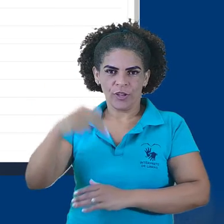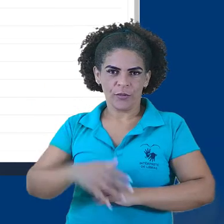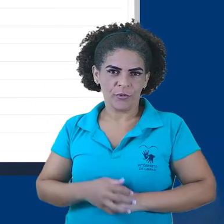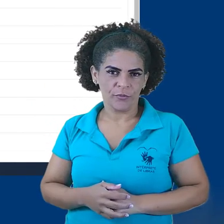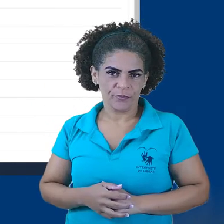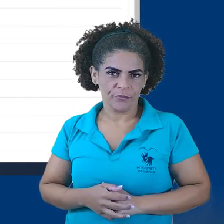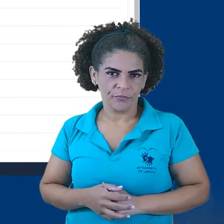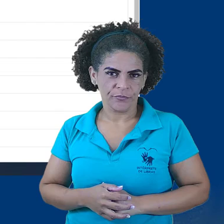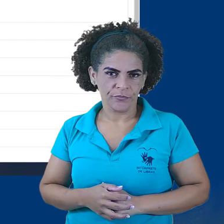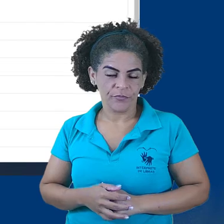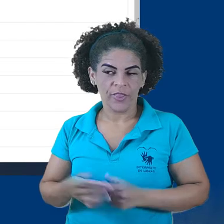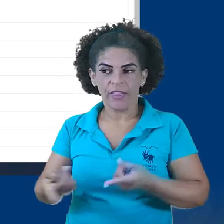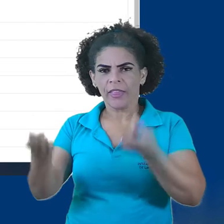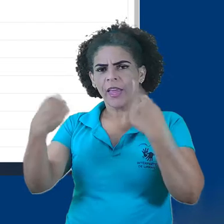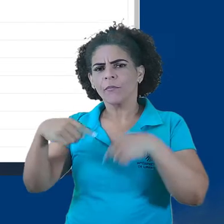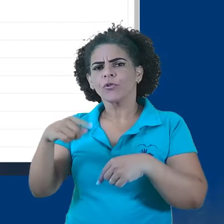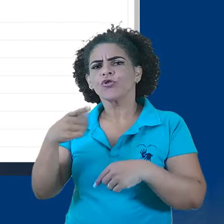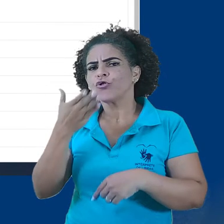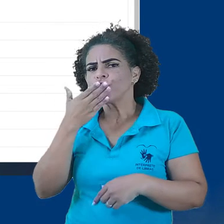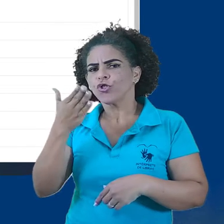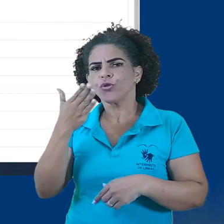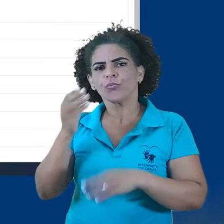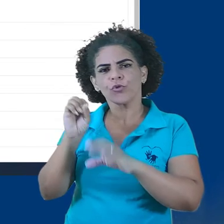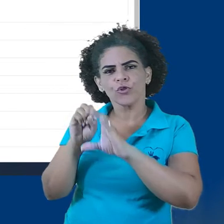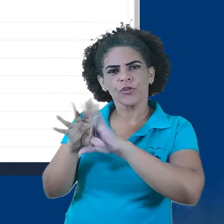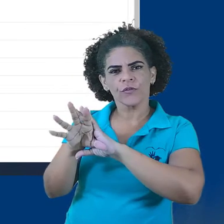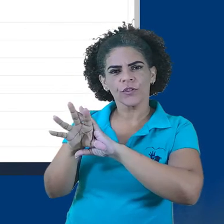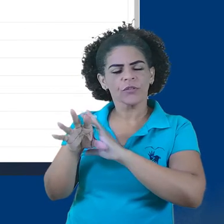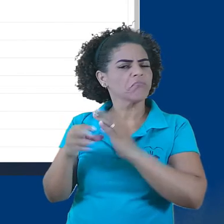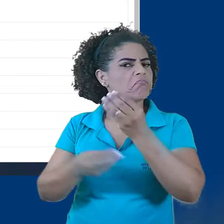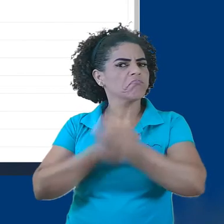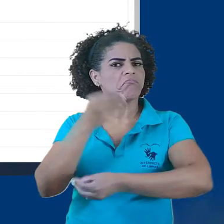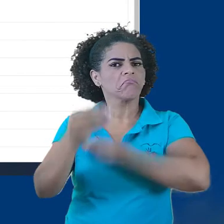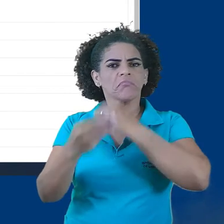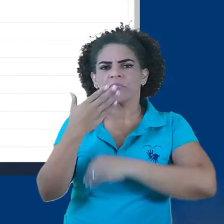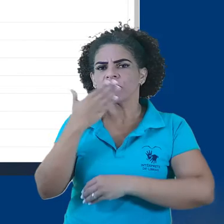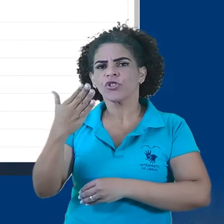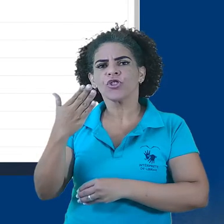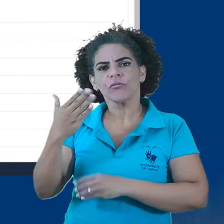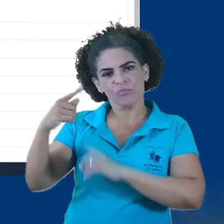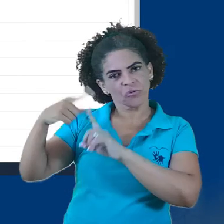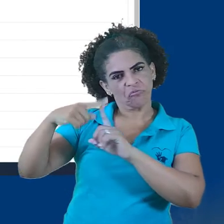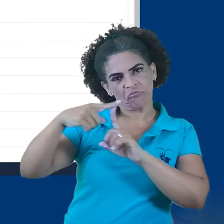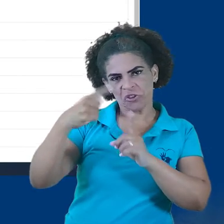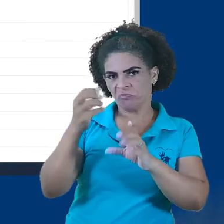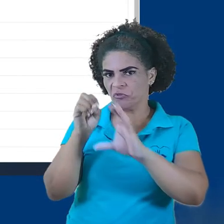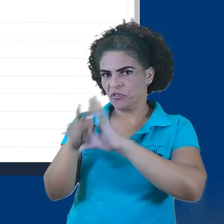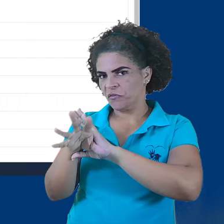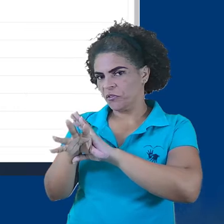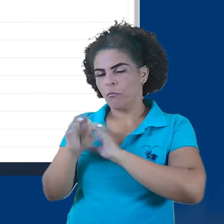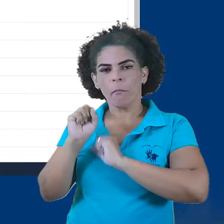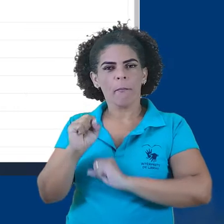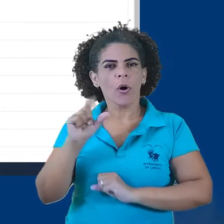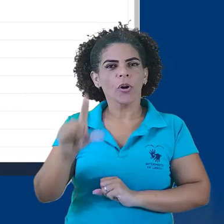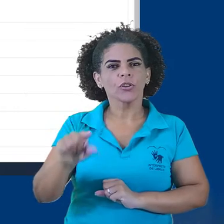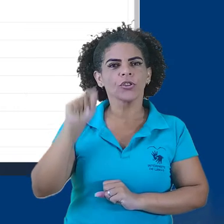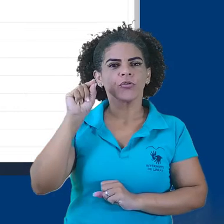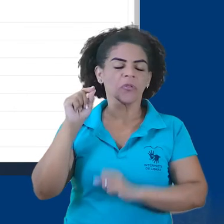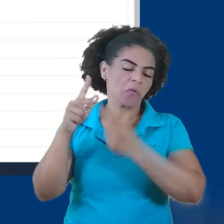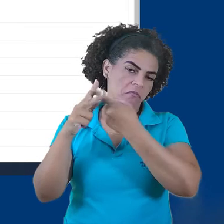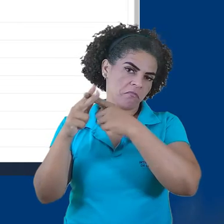Temos a sessão Tipos de Envio. Em tipos de envio, podem ser